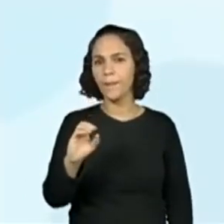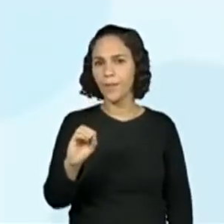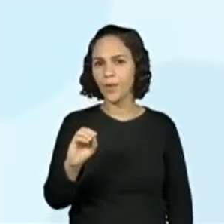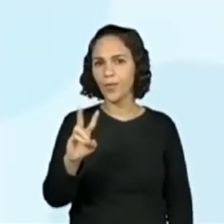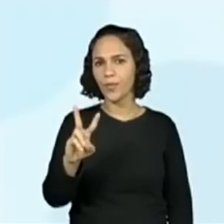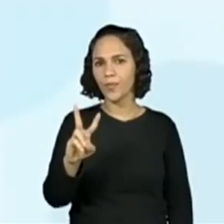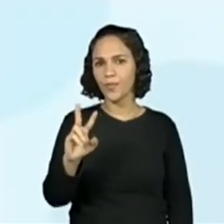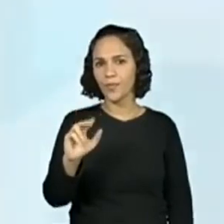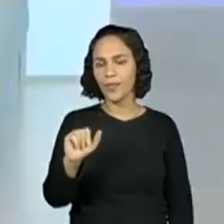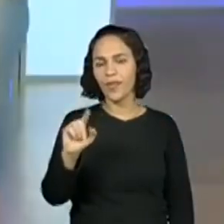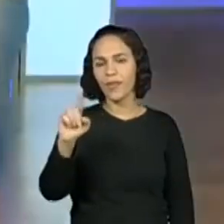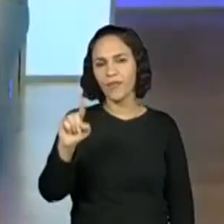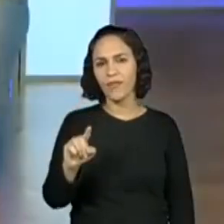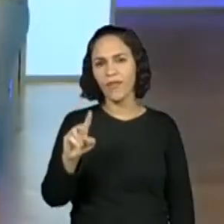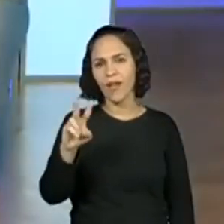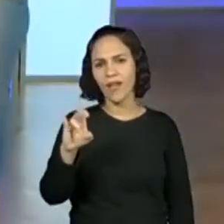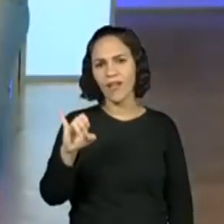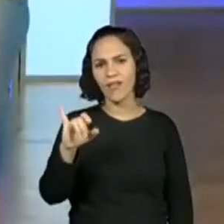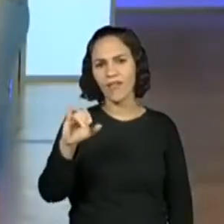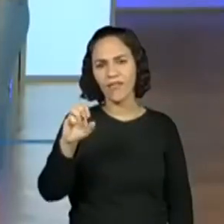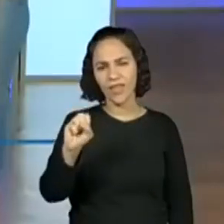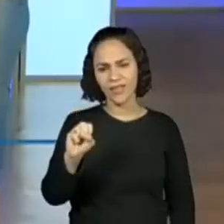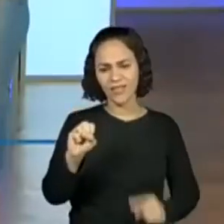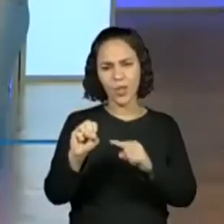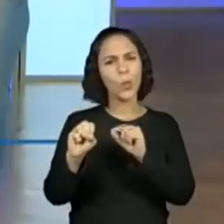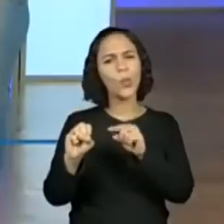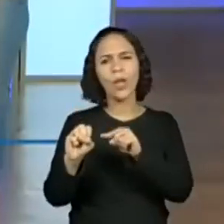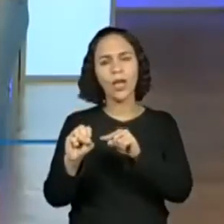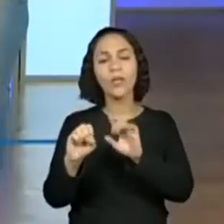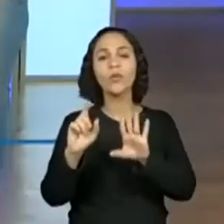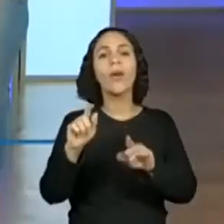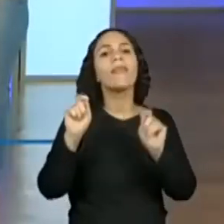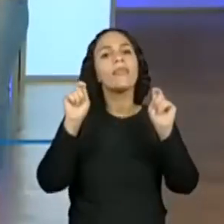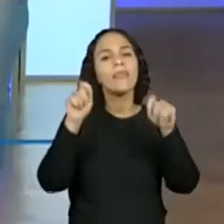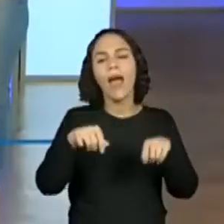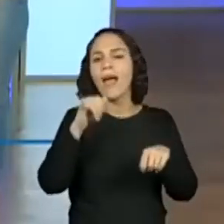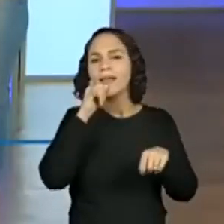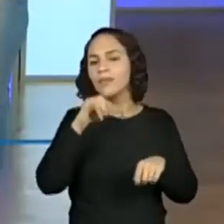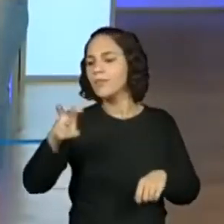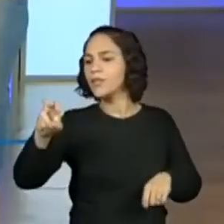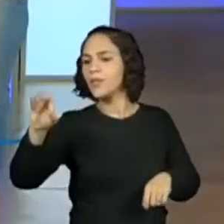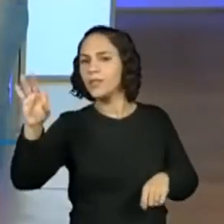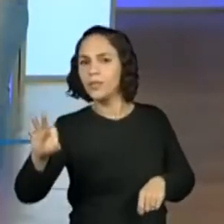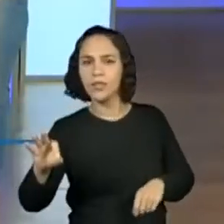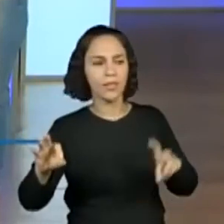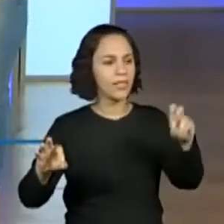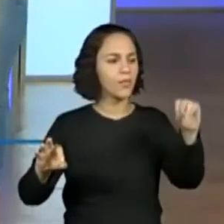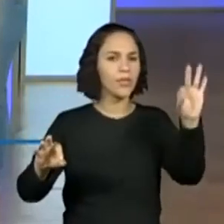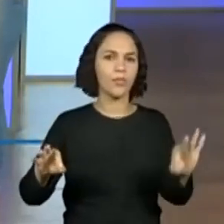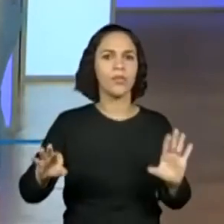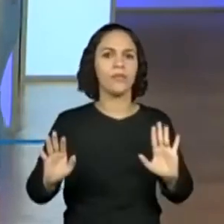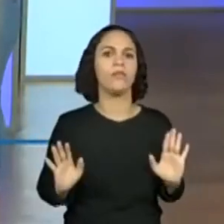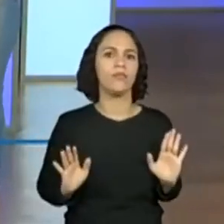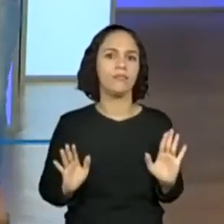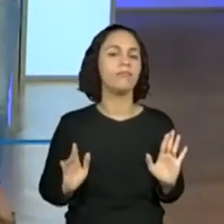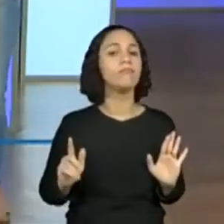Então, já se prepara que no jogo de hoje a gente também tem chances iguais. Tá. Certo? Eu tenho chance de ganhar e você também tem. Tudo